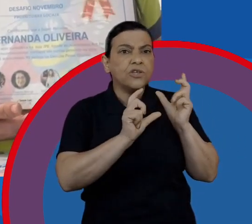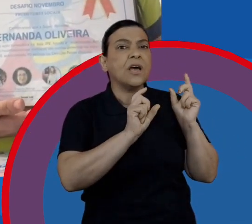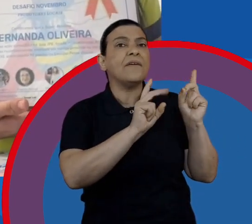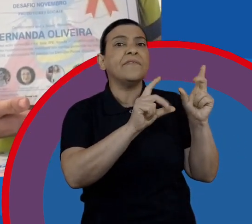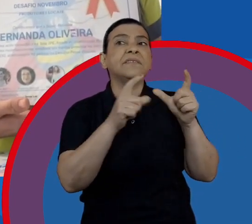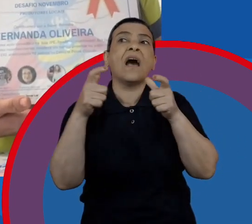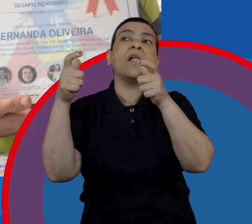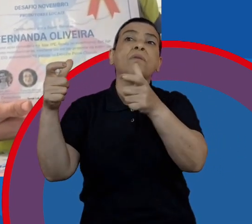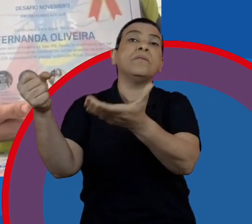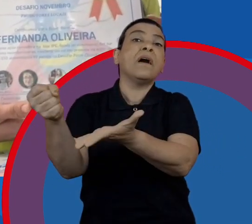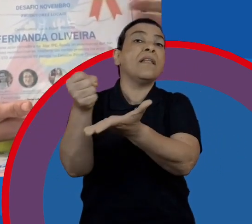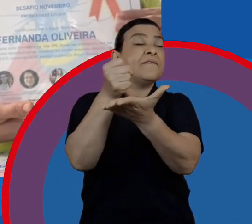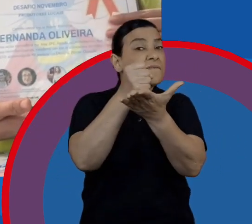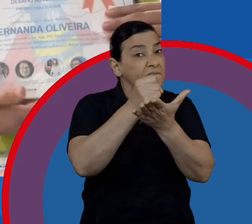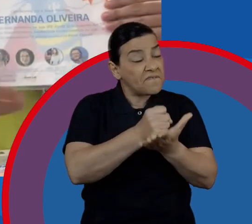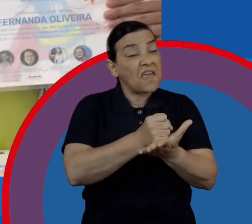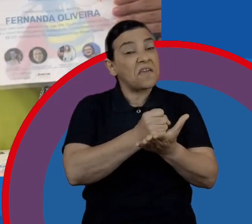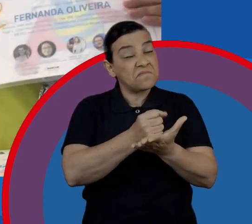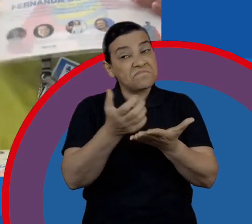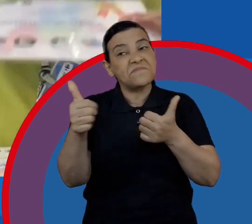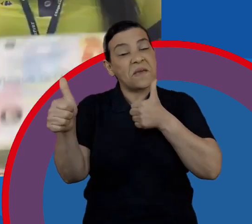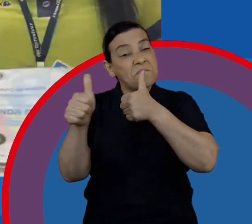né? Da produção local.